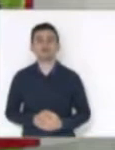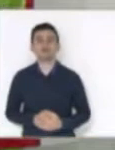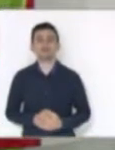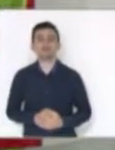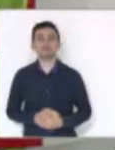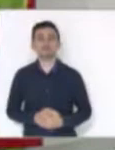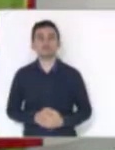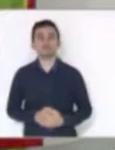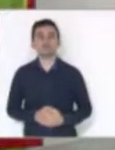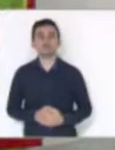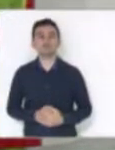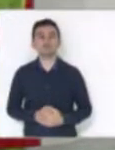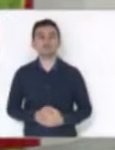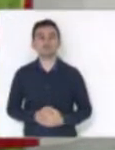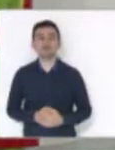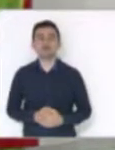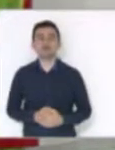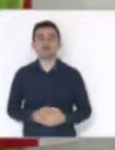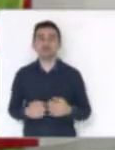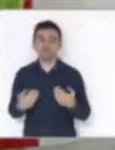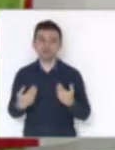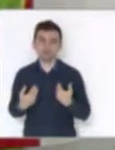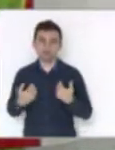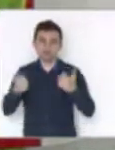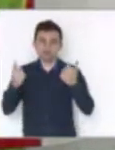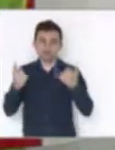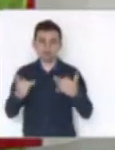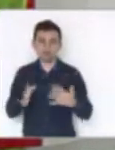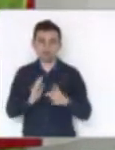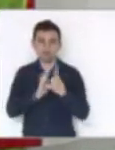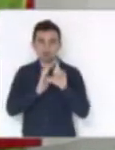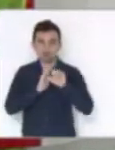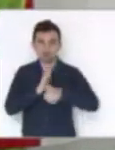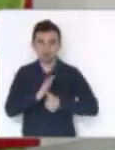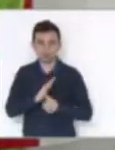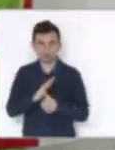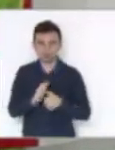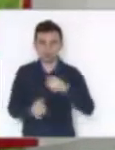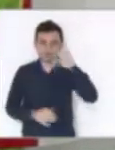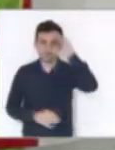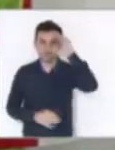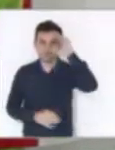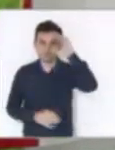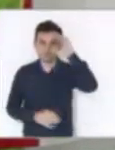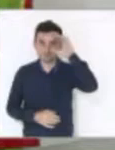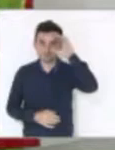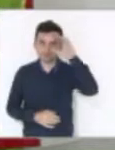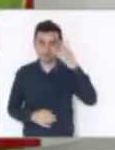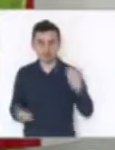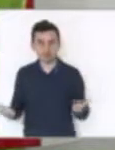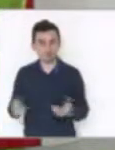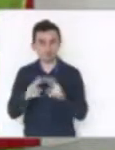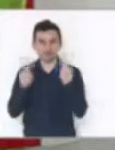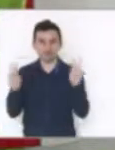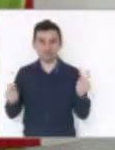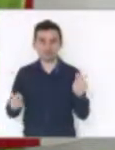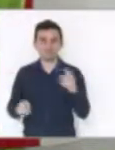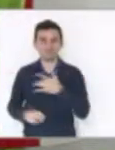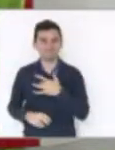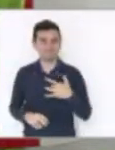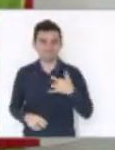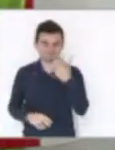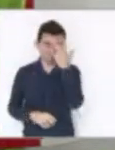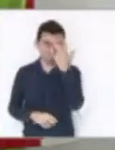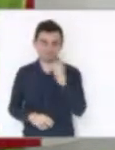Falar, depois do deputado Coruja, ainda mais falar sobre um assunto relacionado à saúde não é fácil, mas,